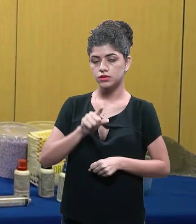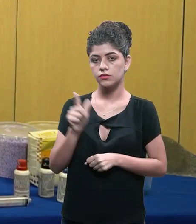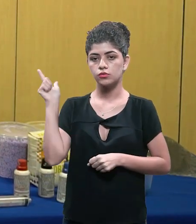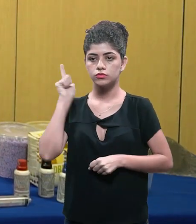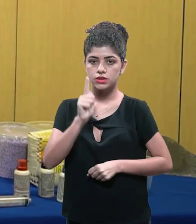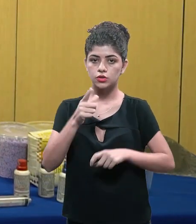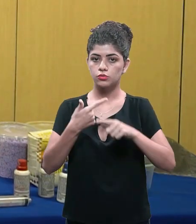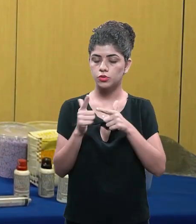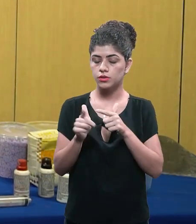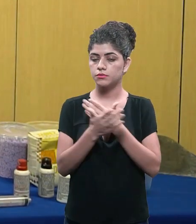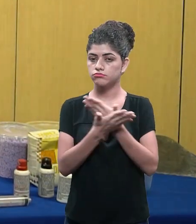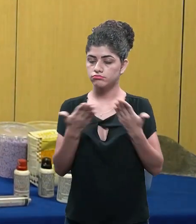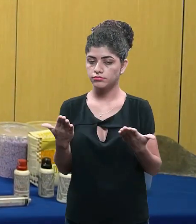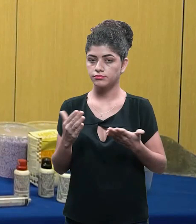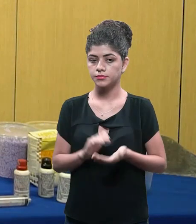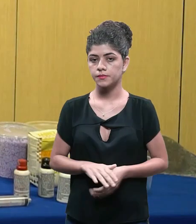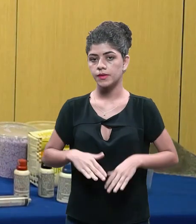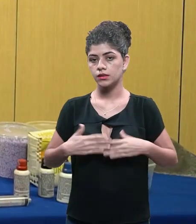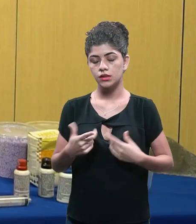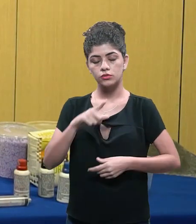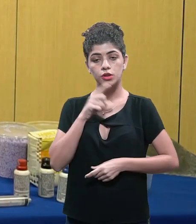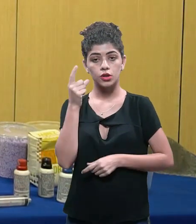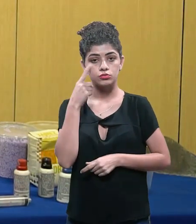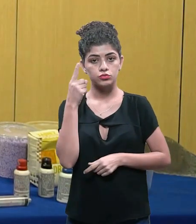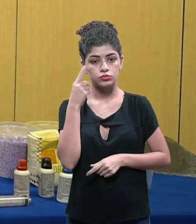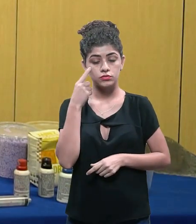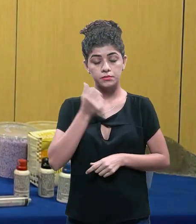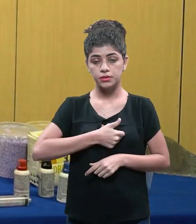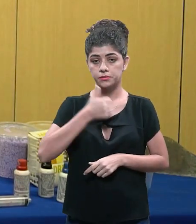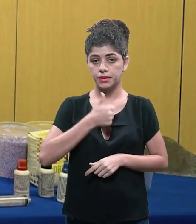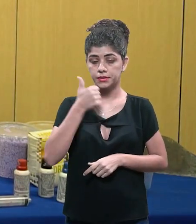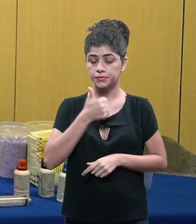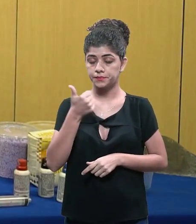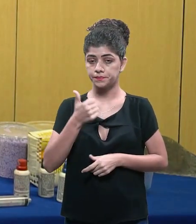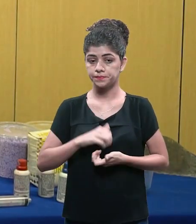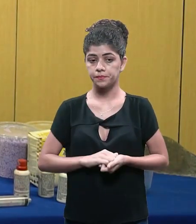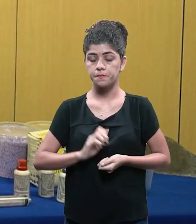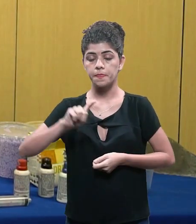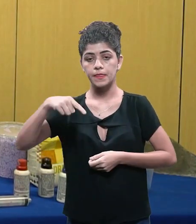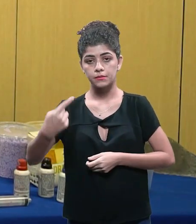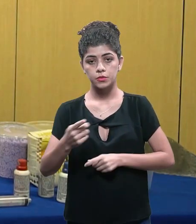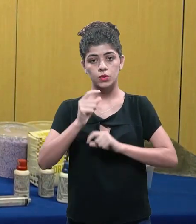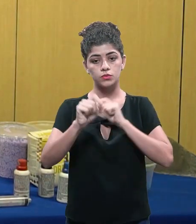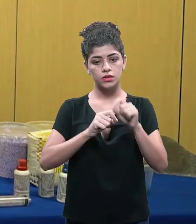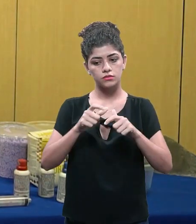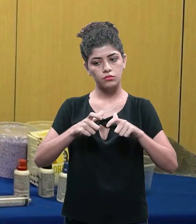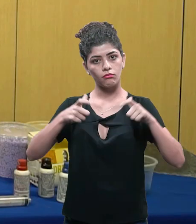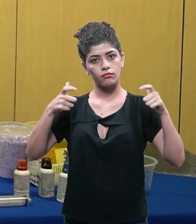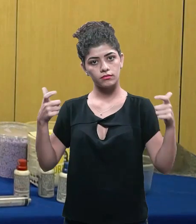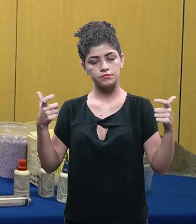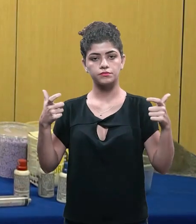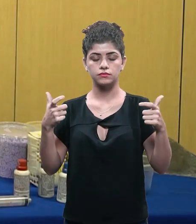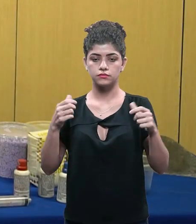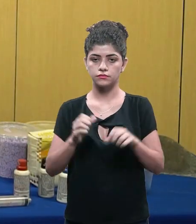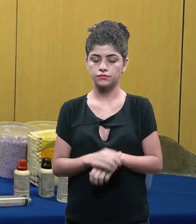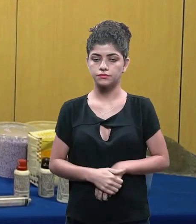e aí vocês vão resolver o problema de vocês dessa forma então pra tirar dúvida faz primeiro com copinhos menores o traço e depois